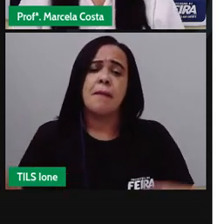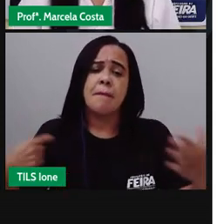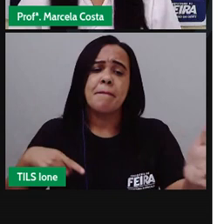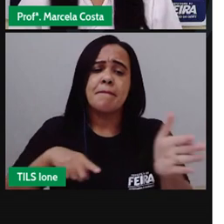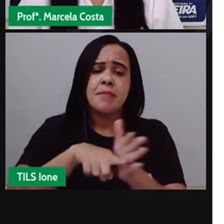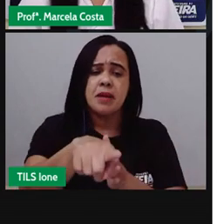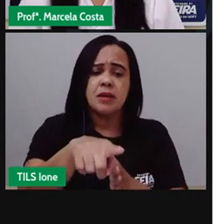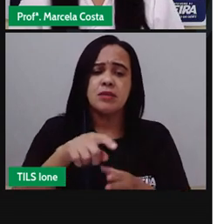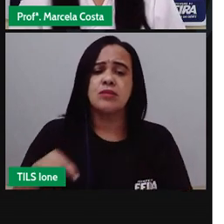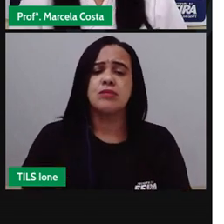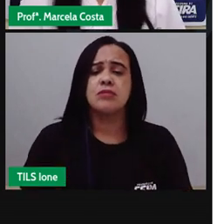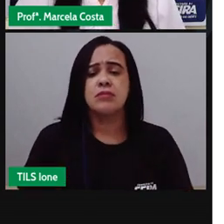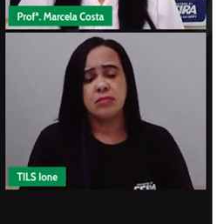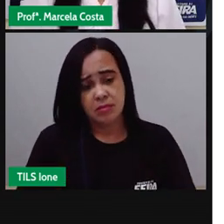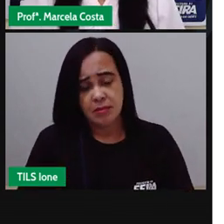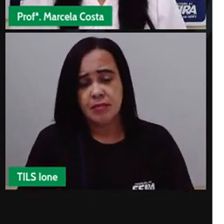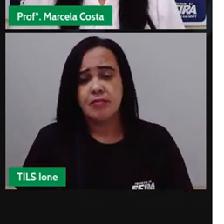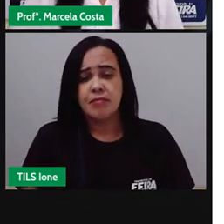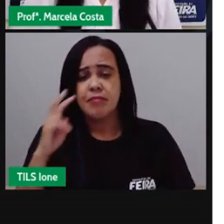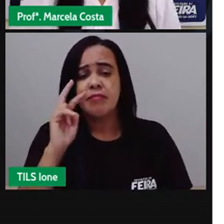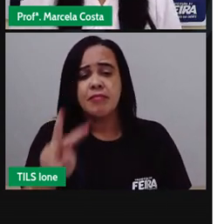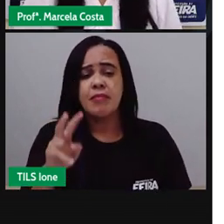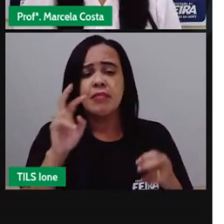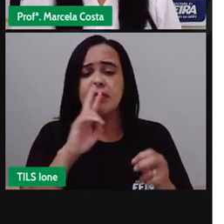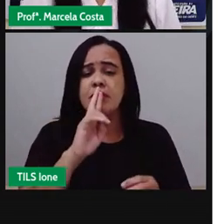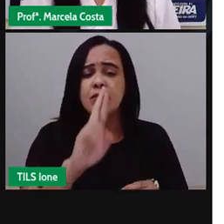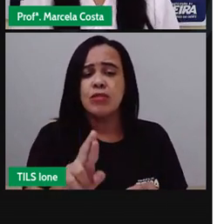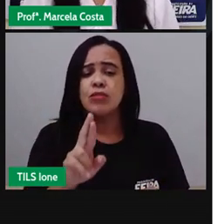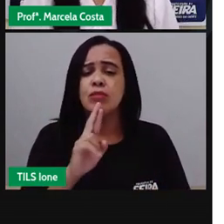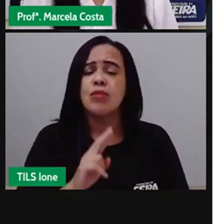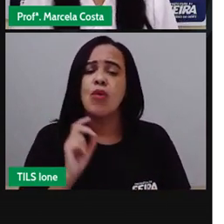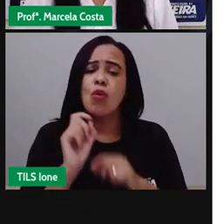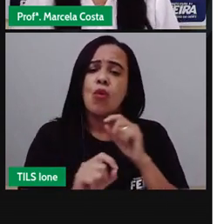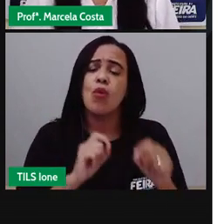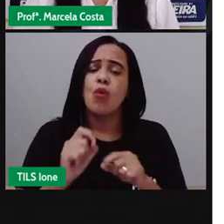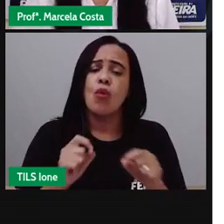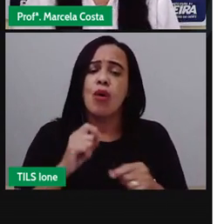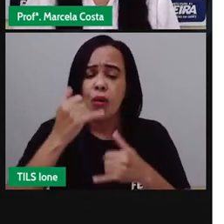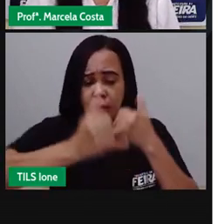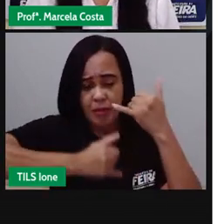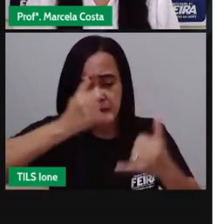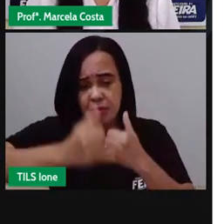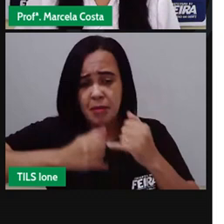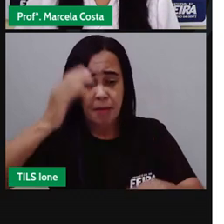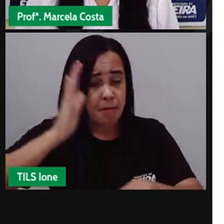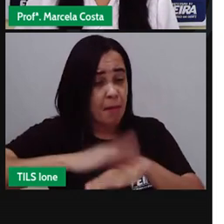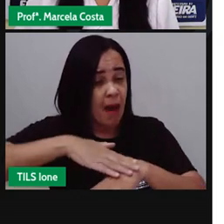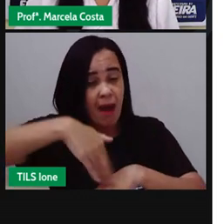olhando aqui você consegue responder para mim qual for o brinquedo que foi mais votado